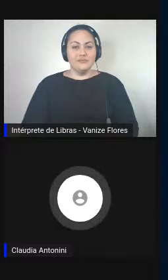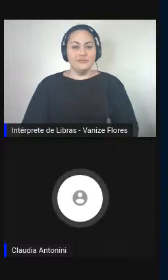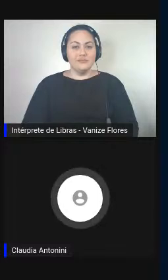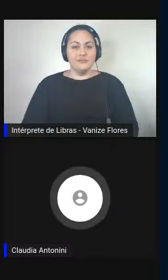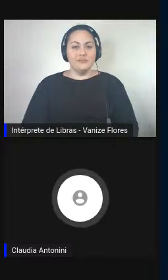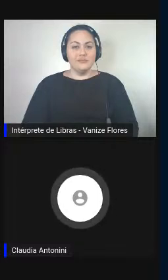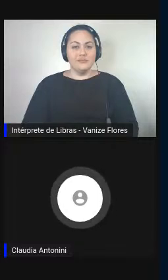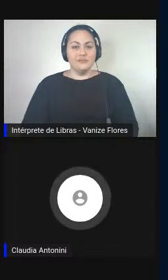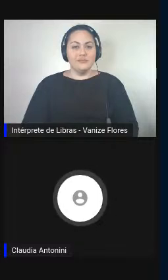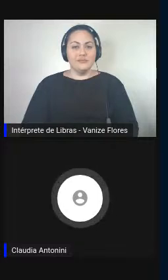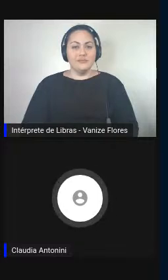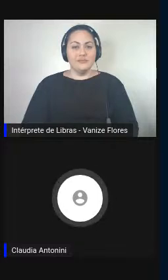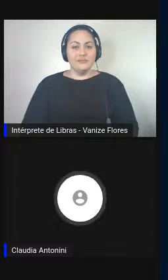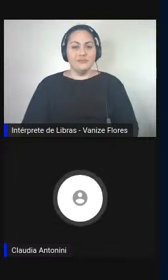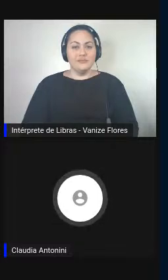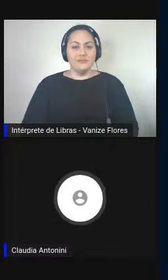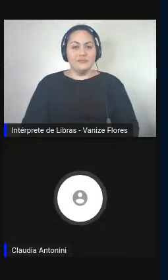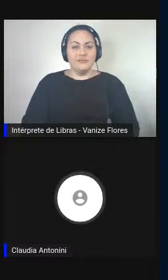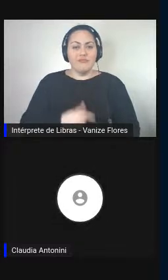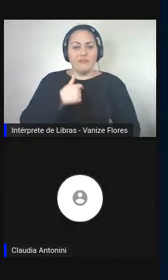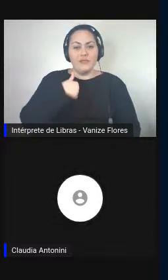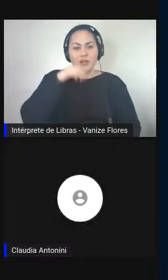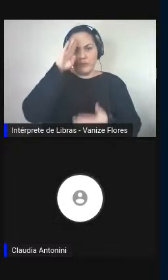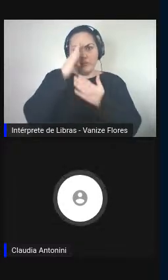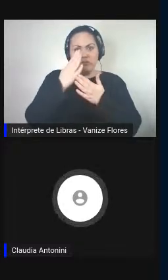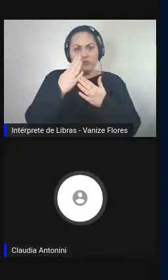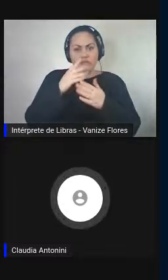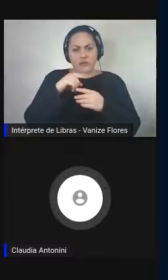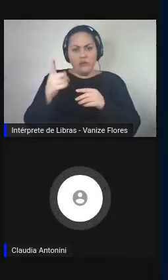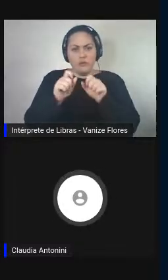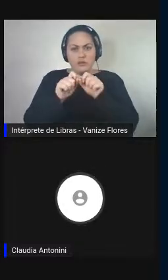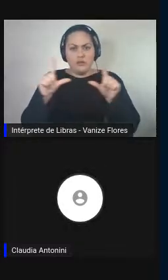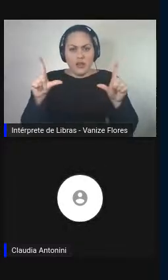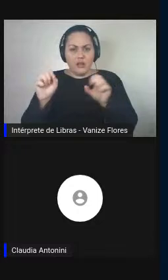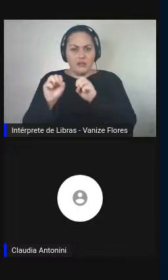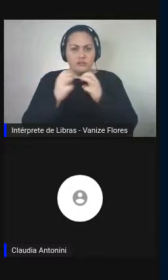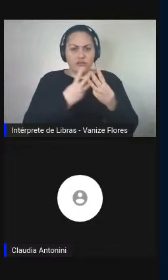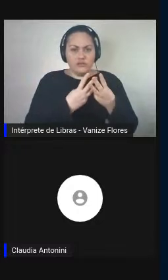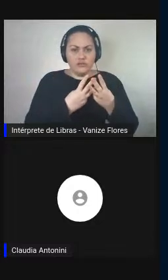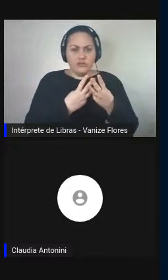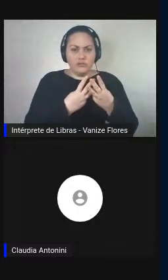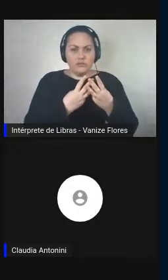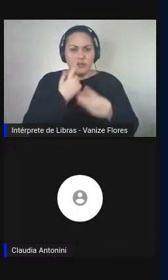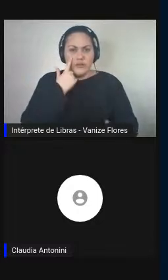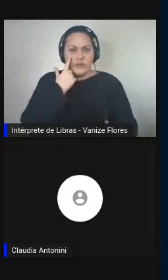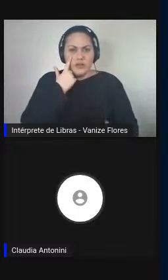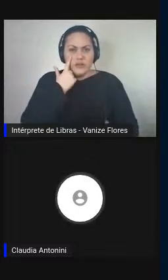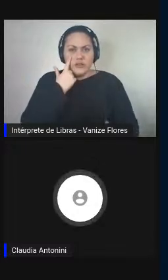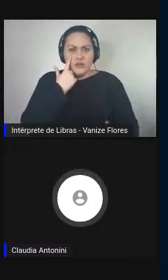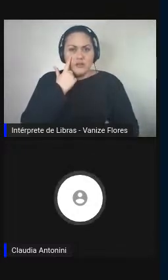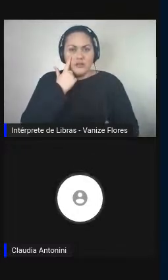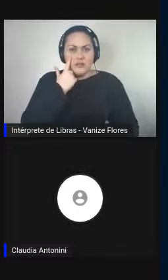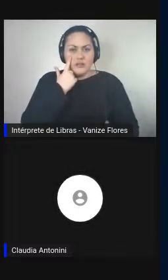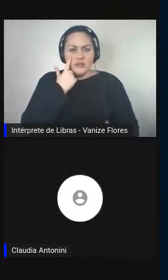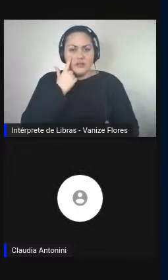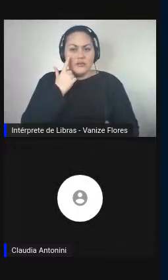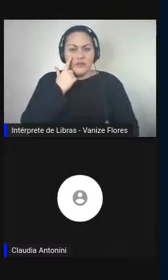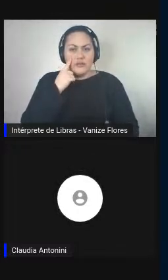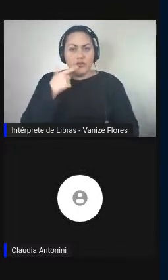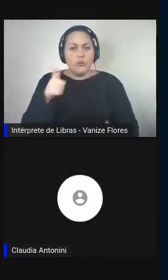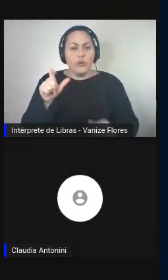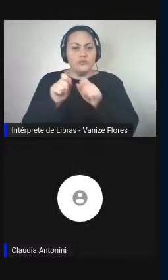Deve vir aí o slide, vamos ver... Vamos ver...